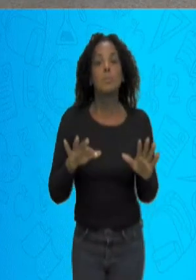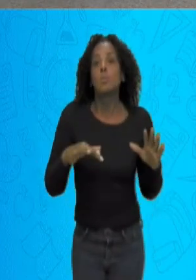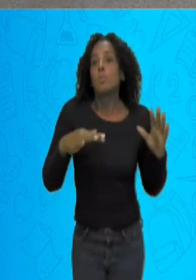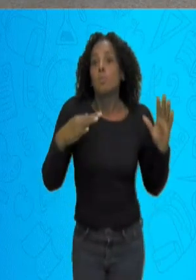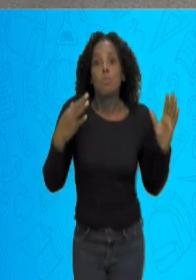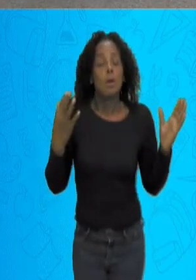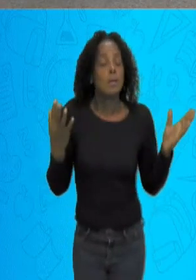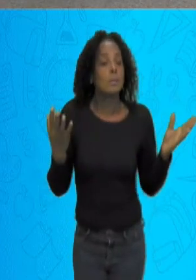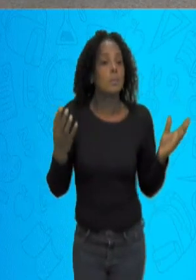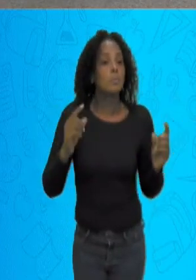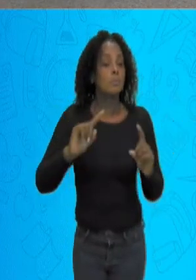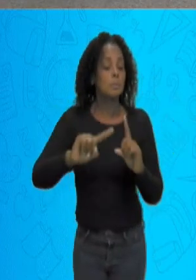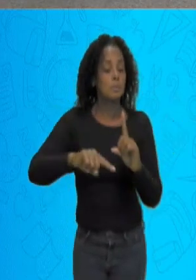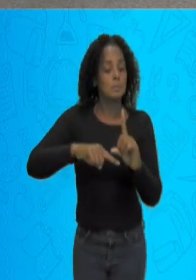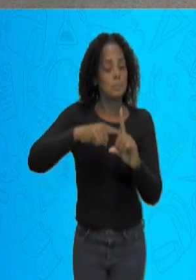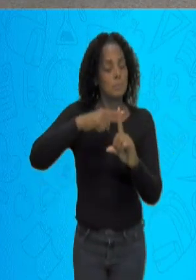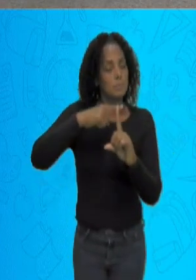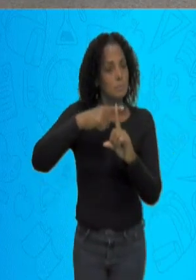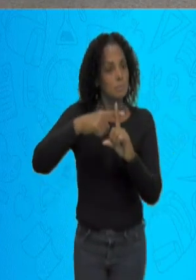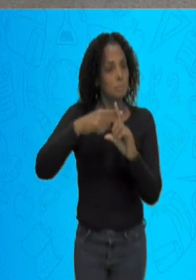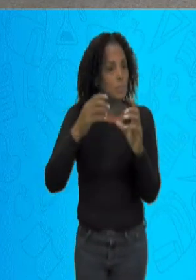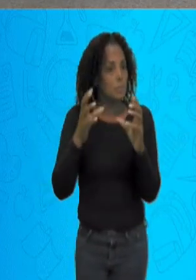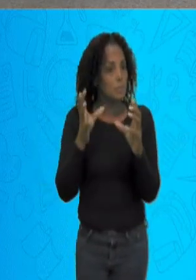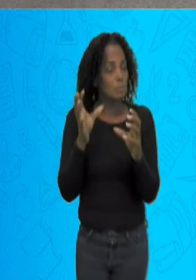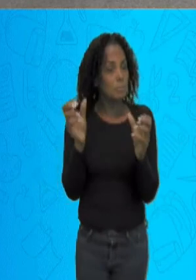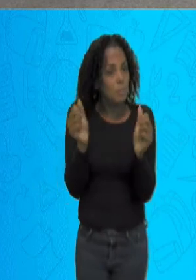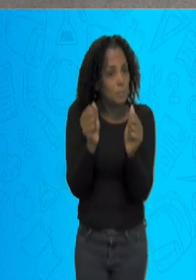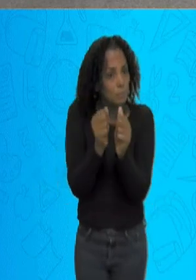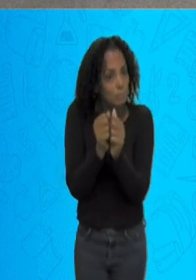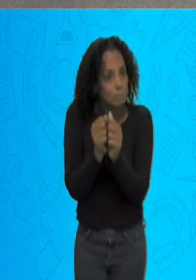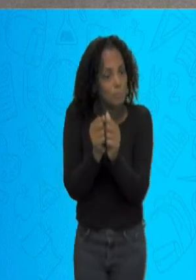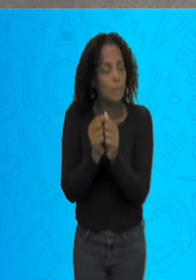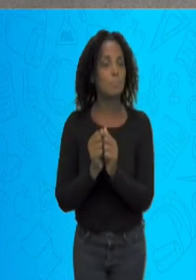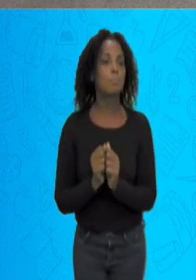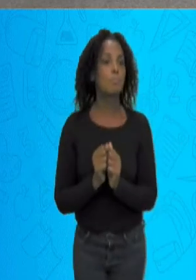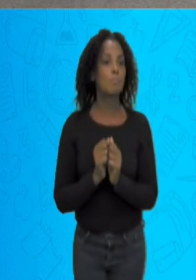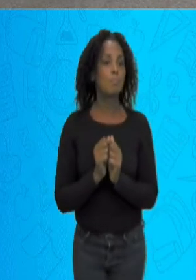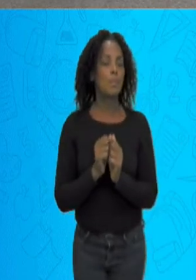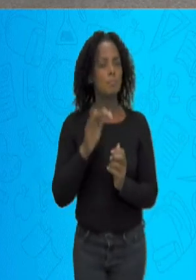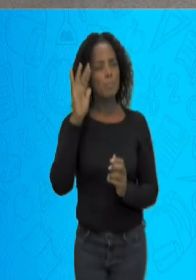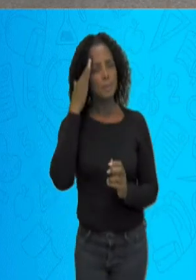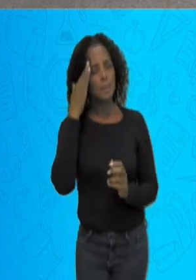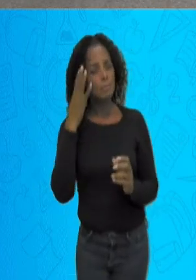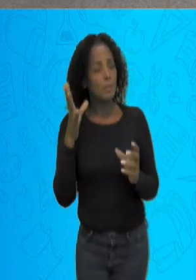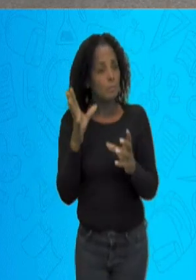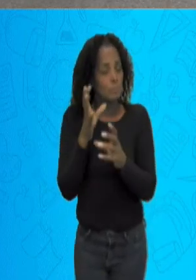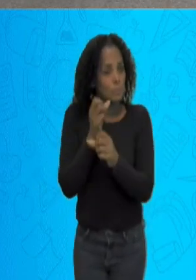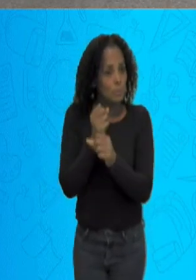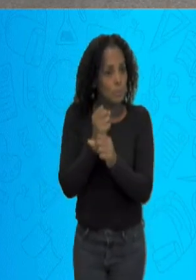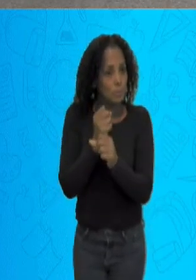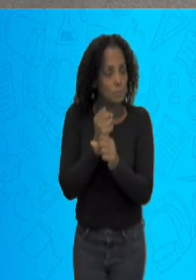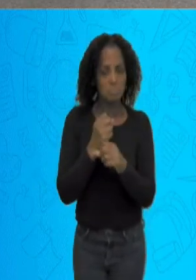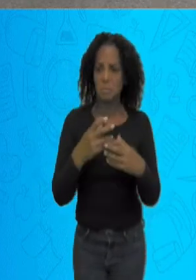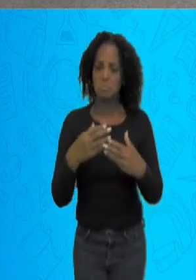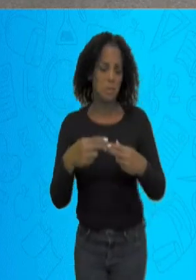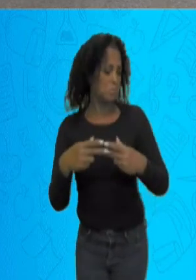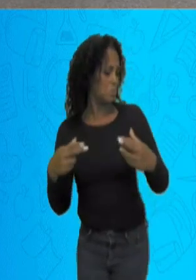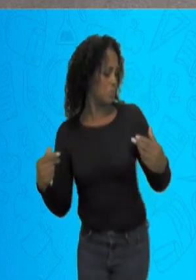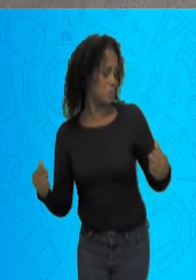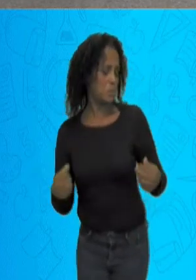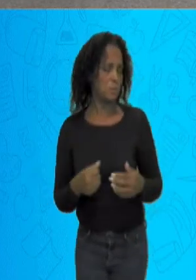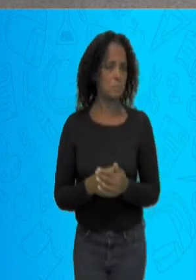usa o sinal da adição para somarmos, para juntarmos, para sabermos um total de alguma coisa.